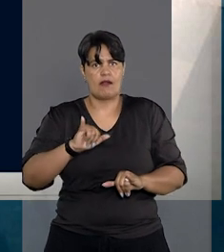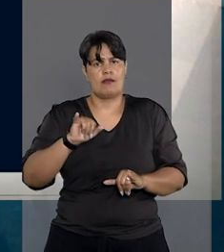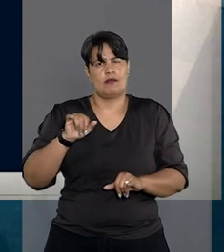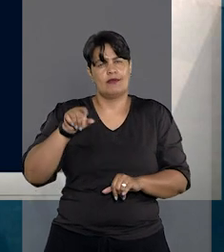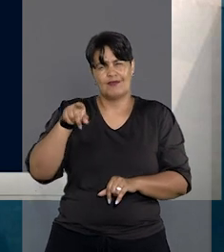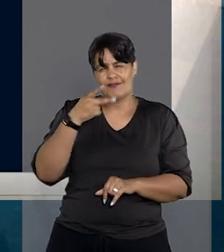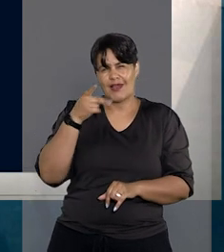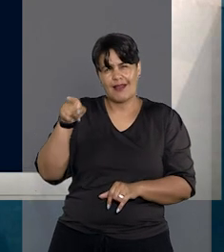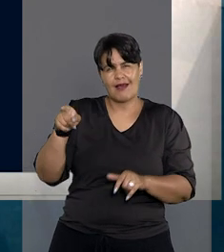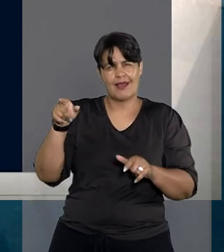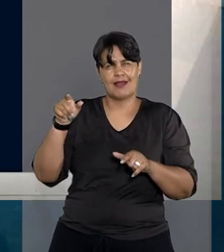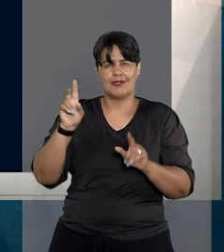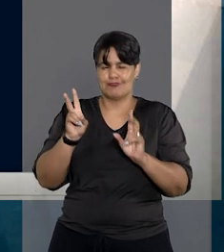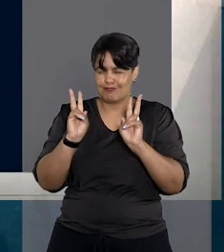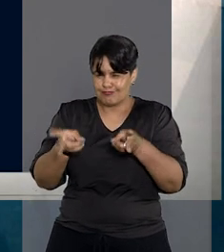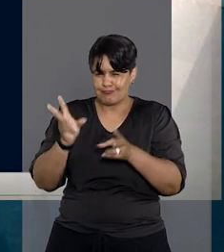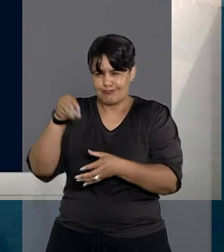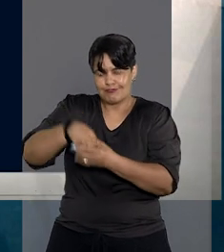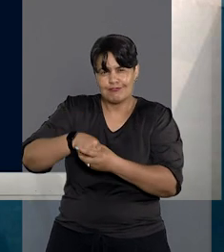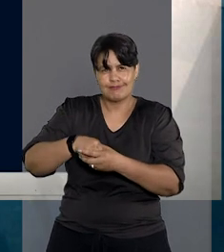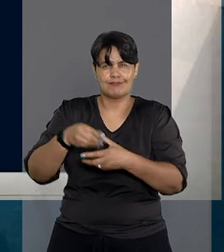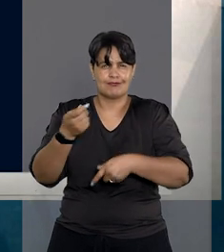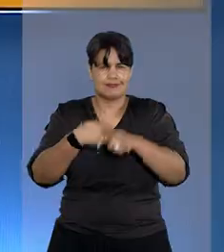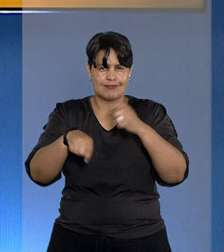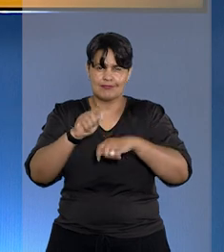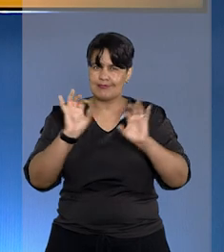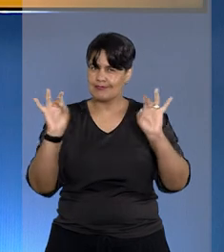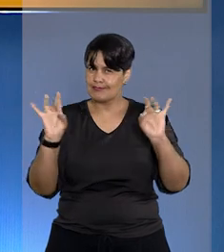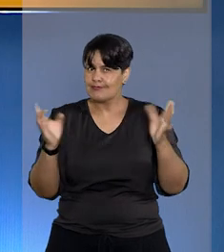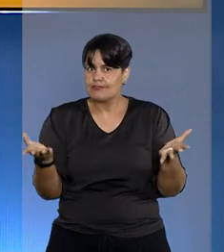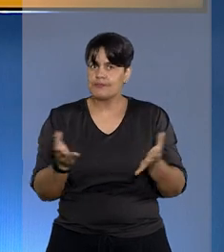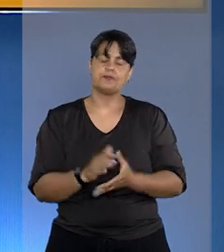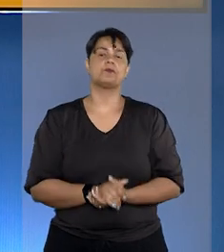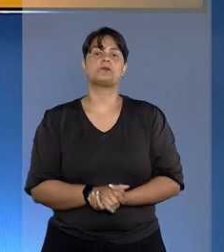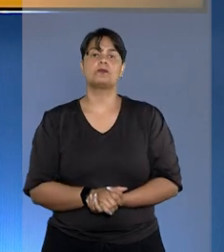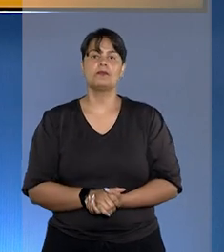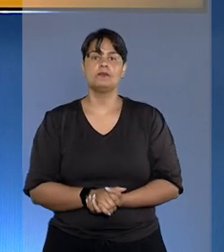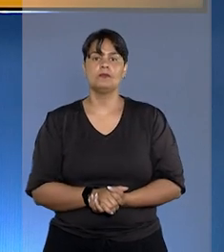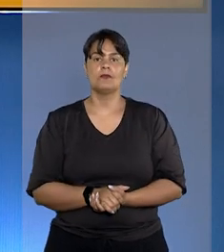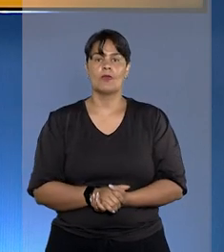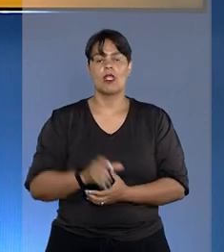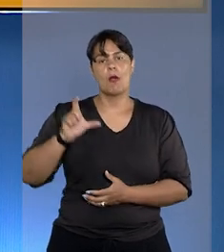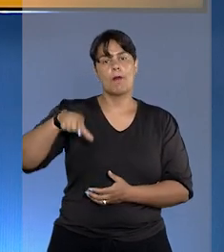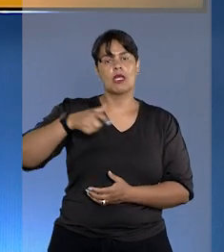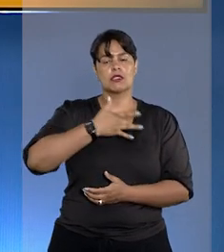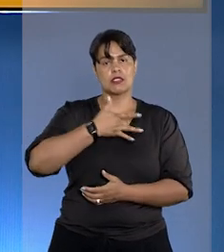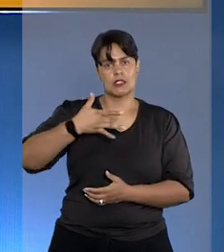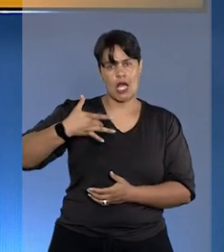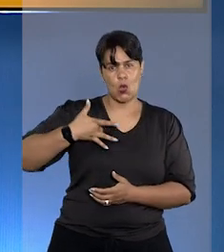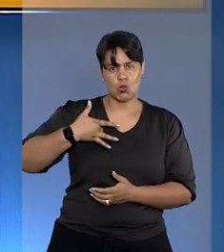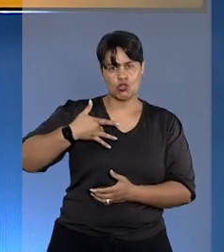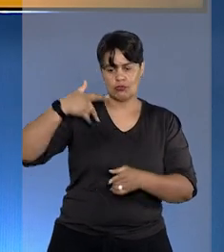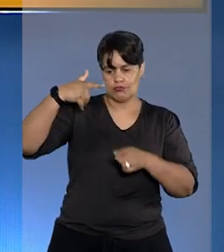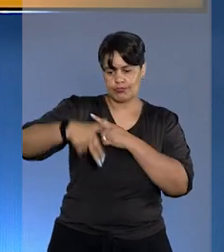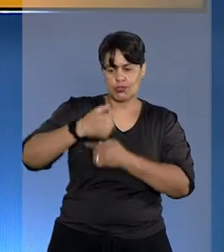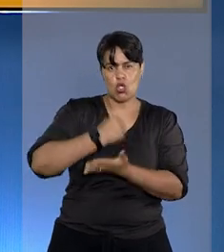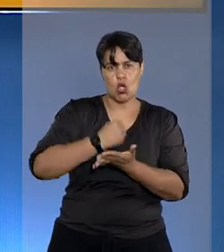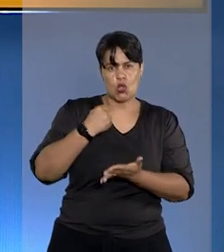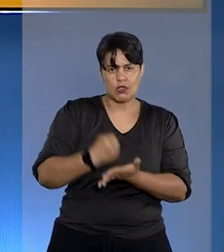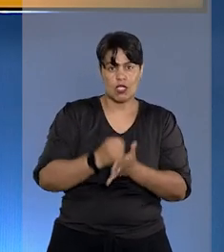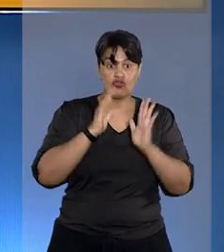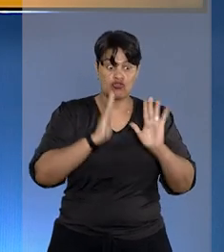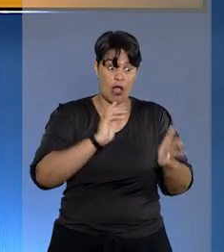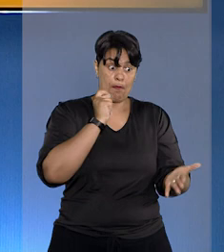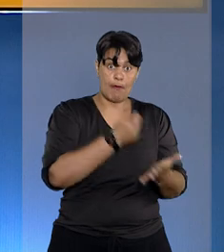afastamento da minorante do tráfico privilegiado. Recisão de plano de saúde na pandemia após quitação de parcelas